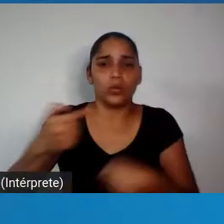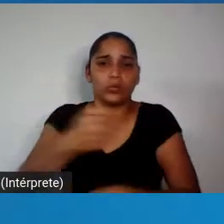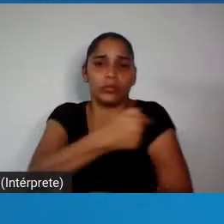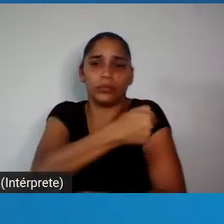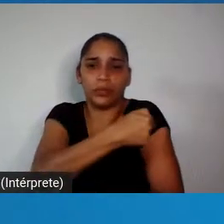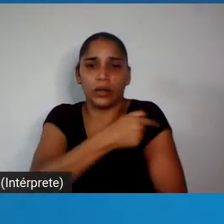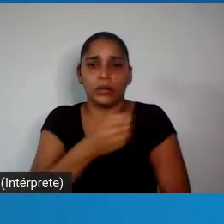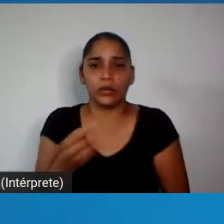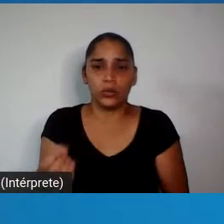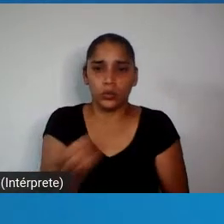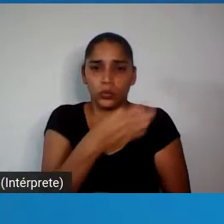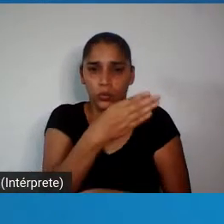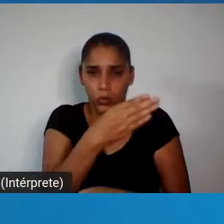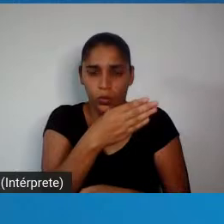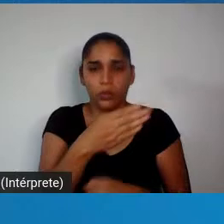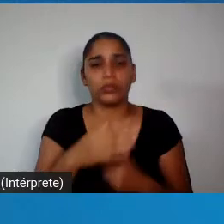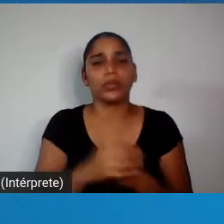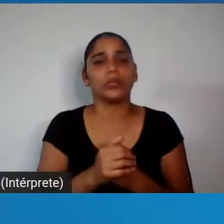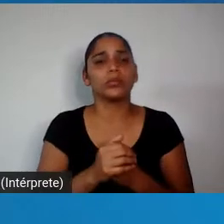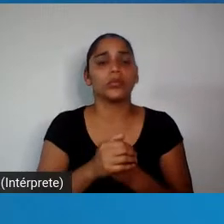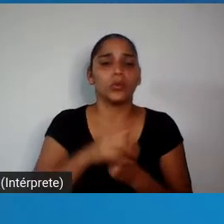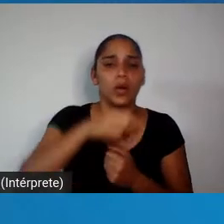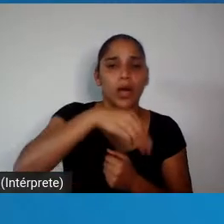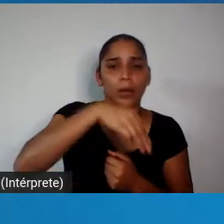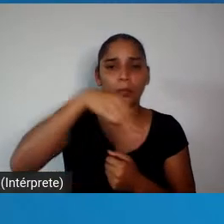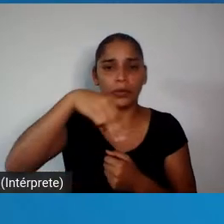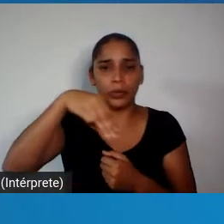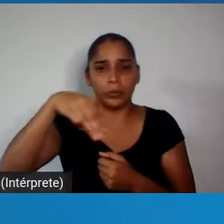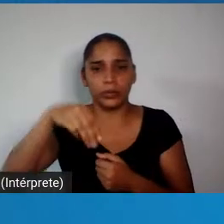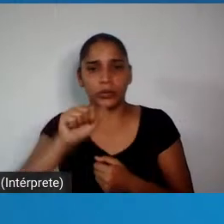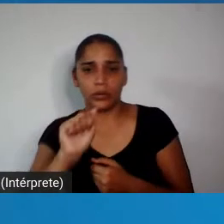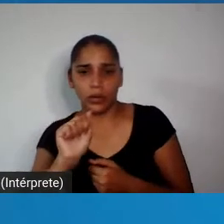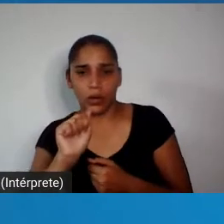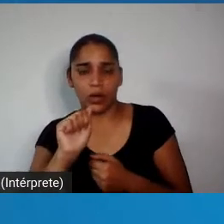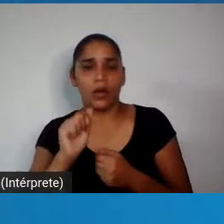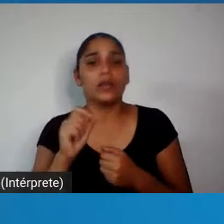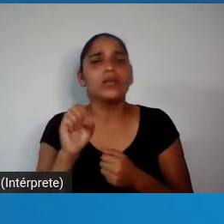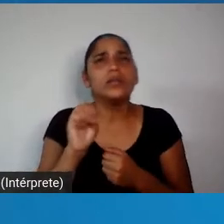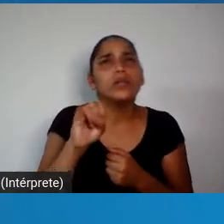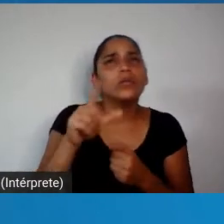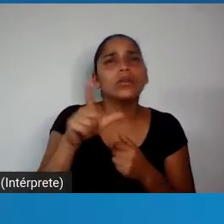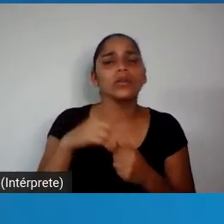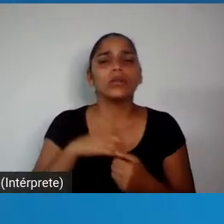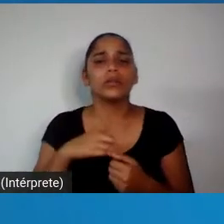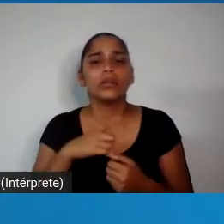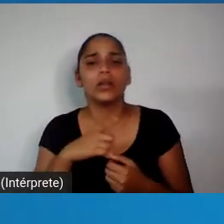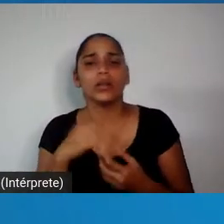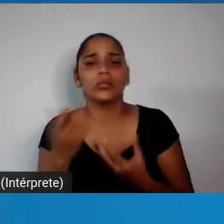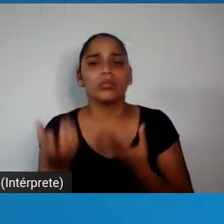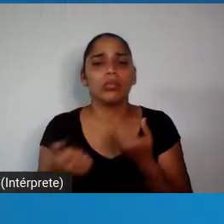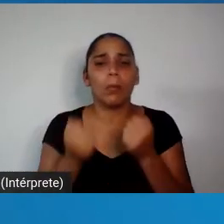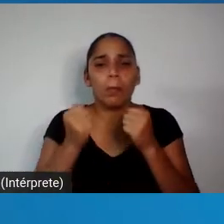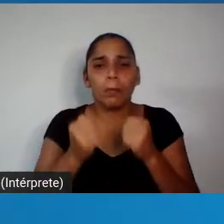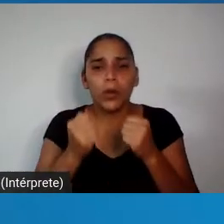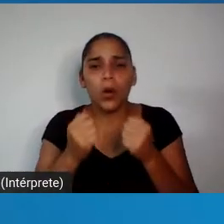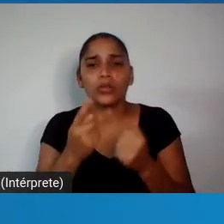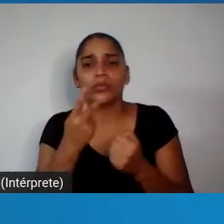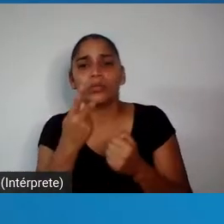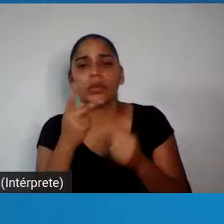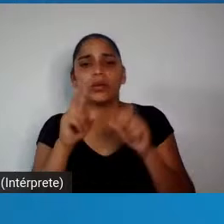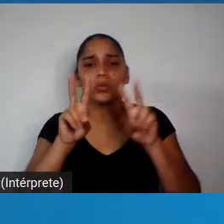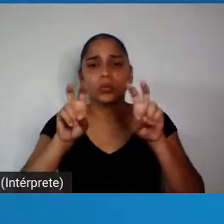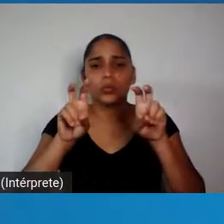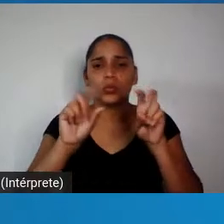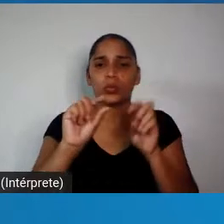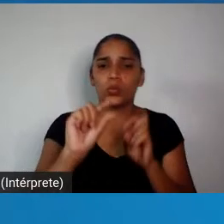base do mRNA. Então, se você tem alguma, se você poderia nos falar um pouco sobre